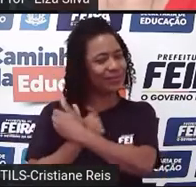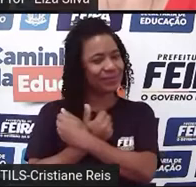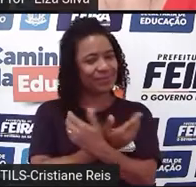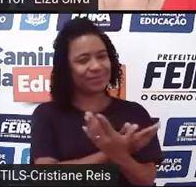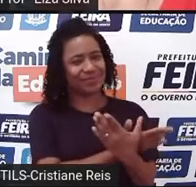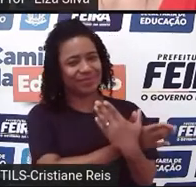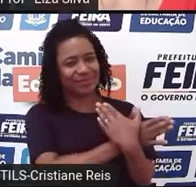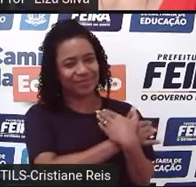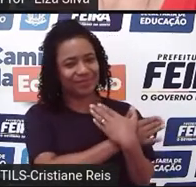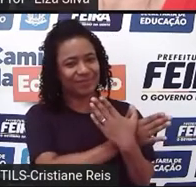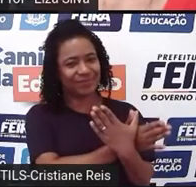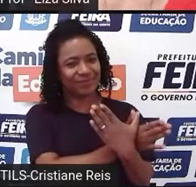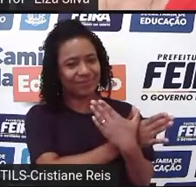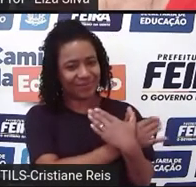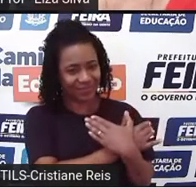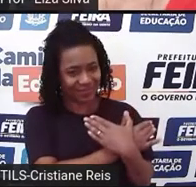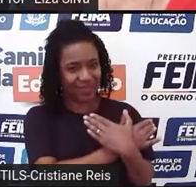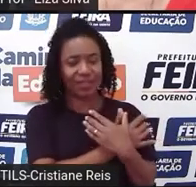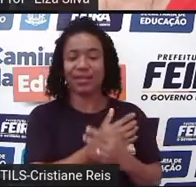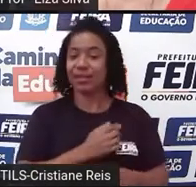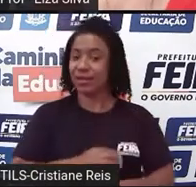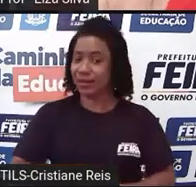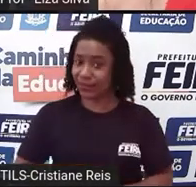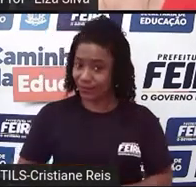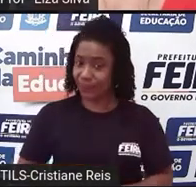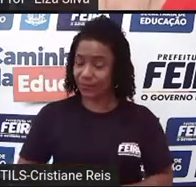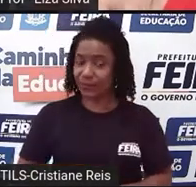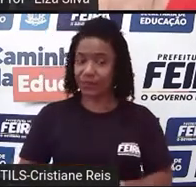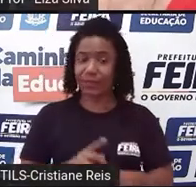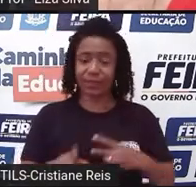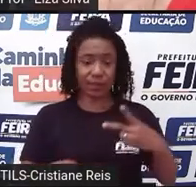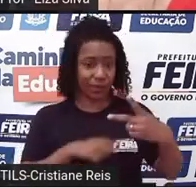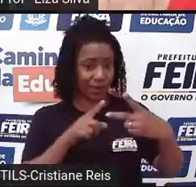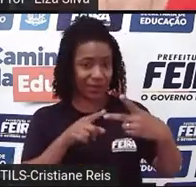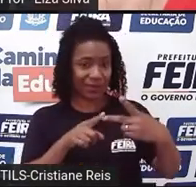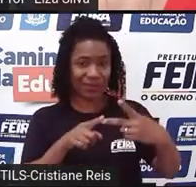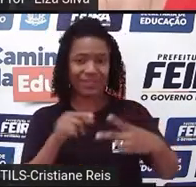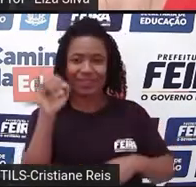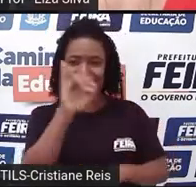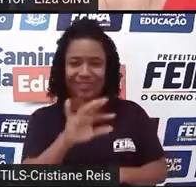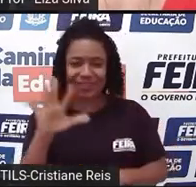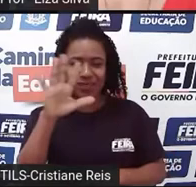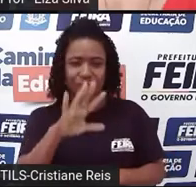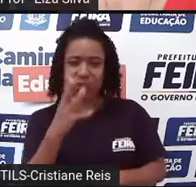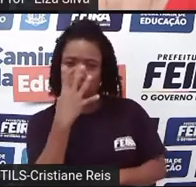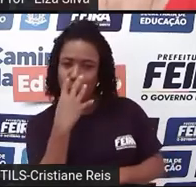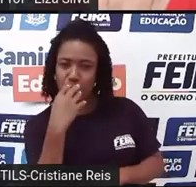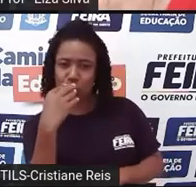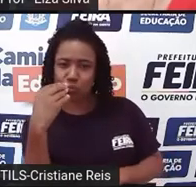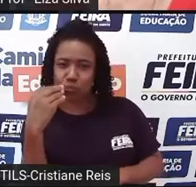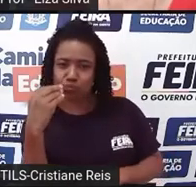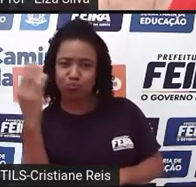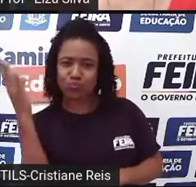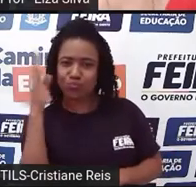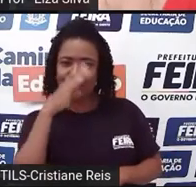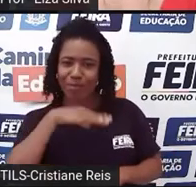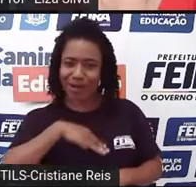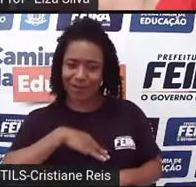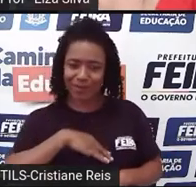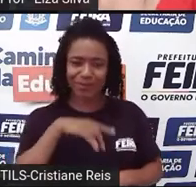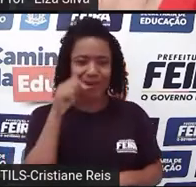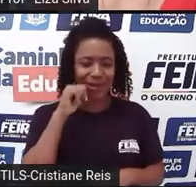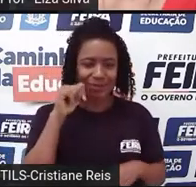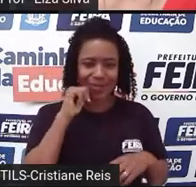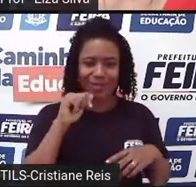lado, nós temos aqui a figura do Bad Wolf, do Lobo Mal. E nós temos aqui esta menina que usa um